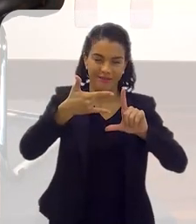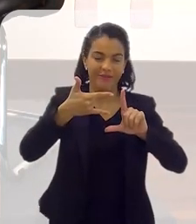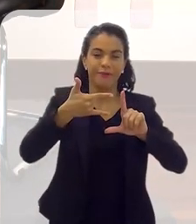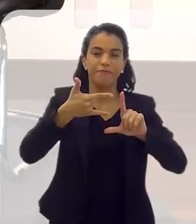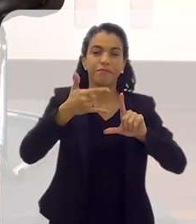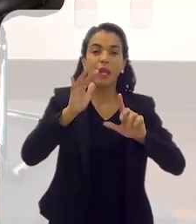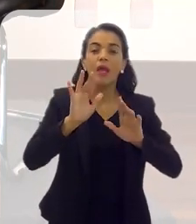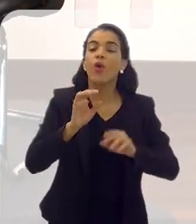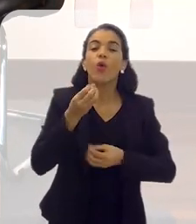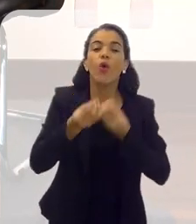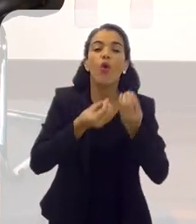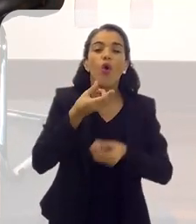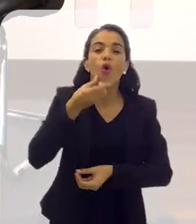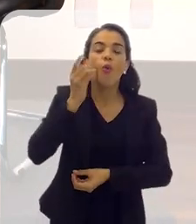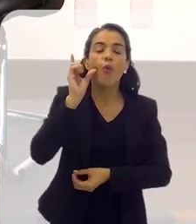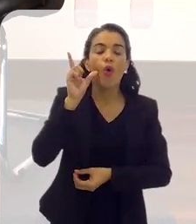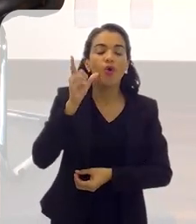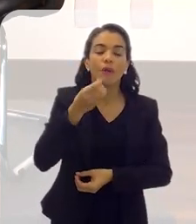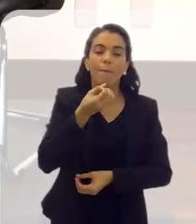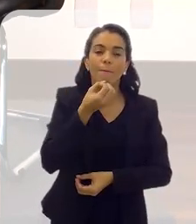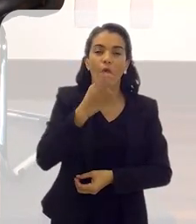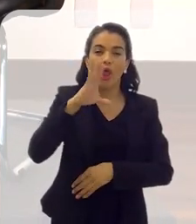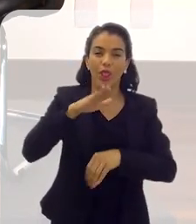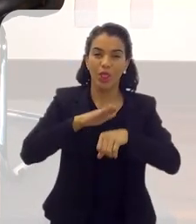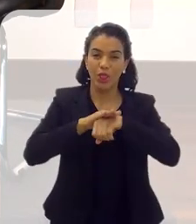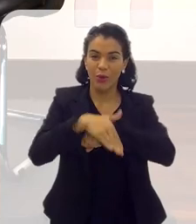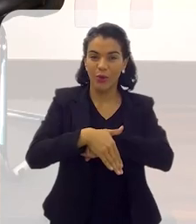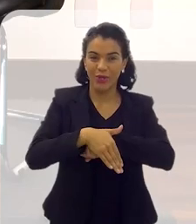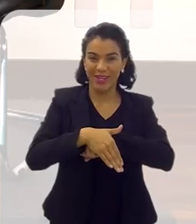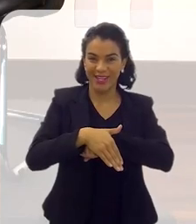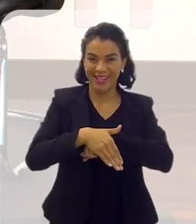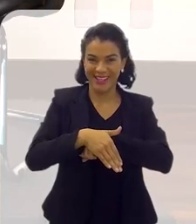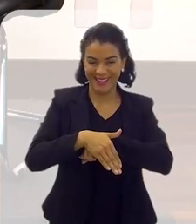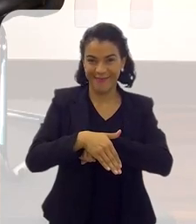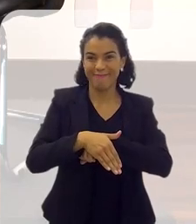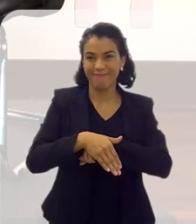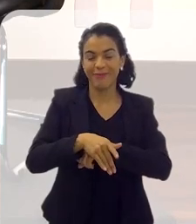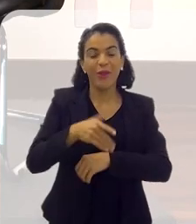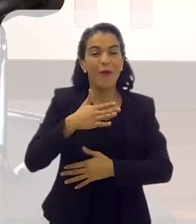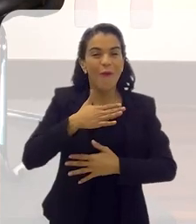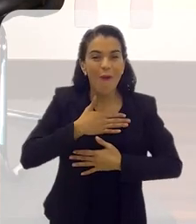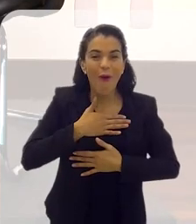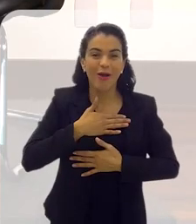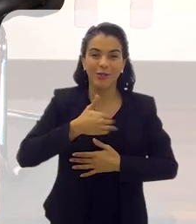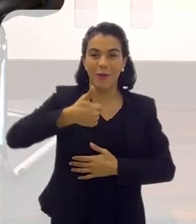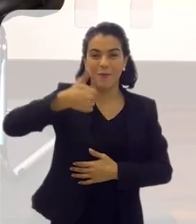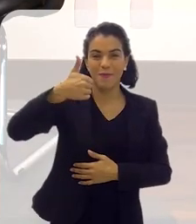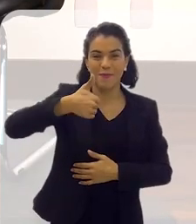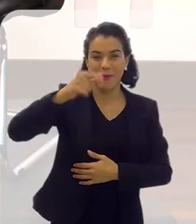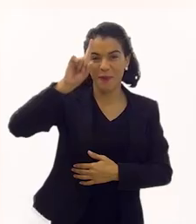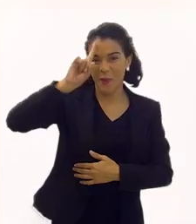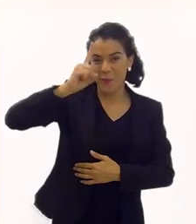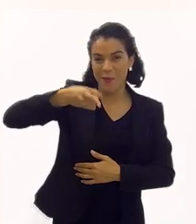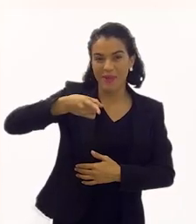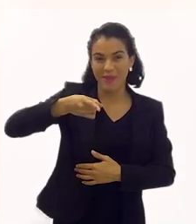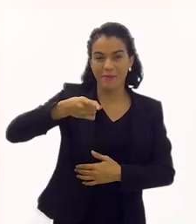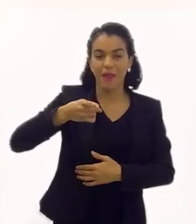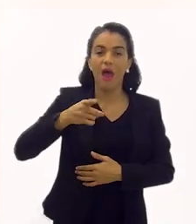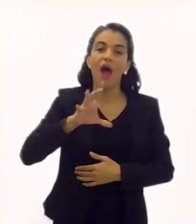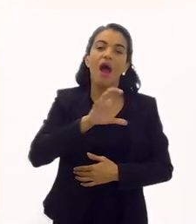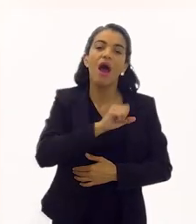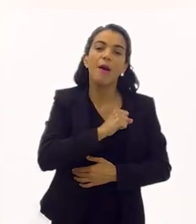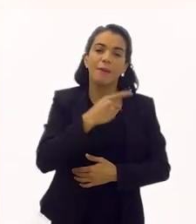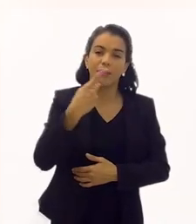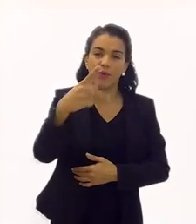queria dar um boa noite. O meu boa noite de ontem foi o mandamento que eu realmente mais gosto, que é o primeiro mandamento.